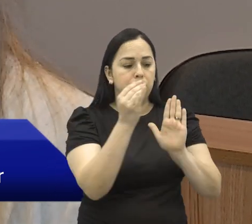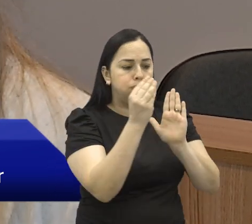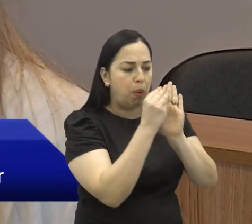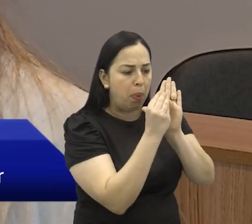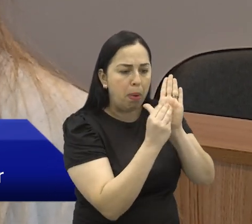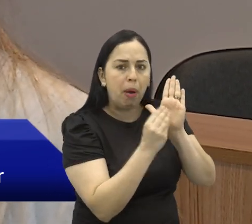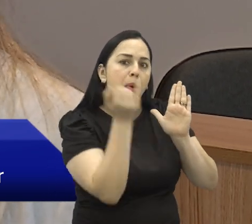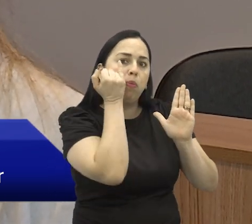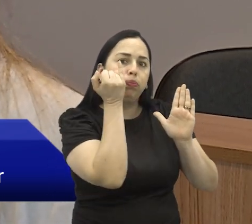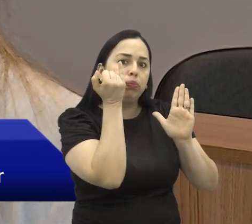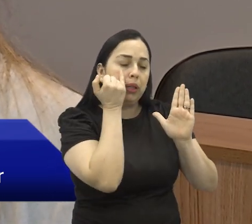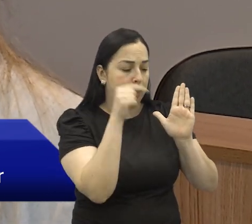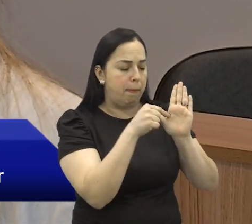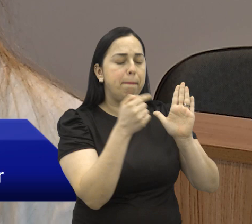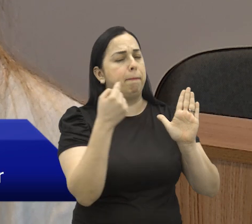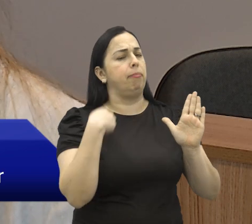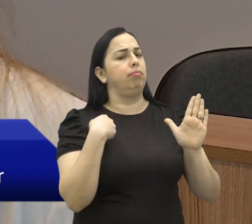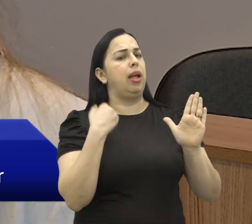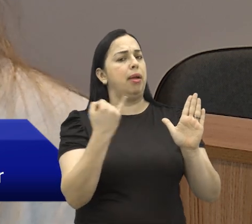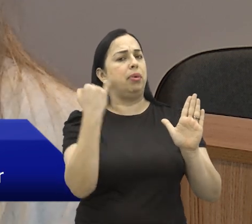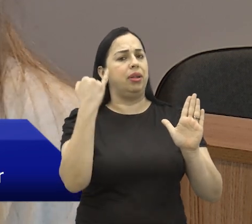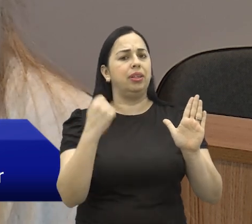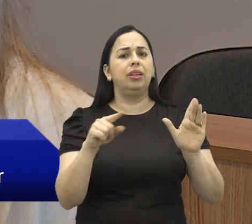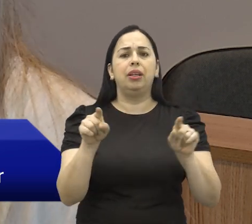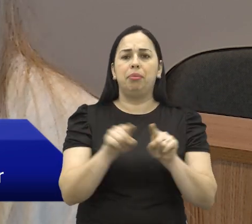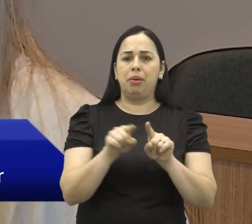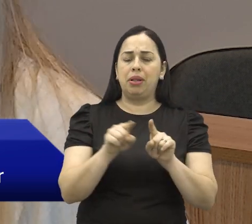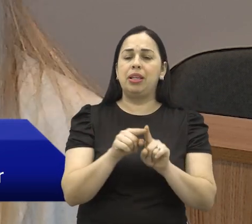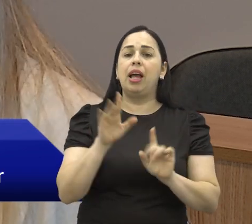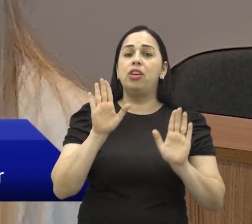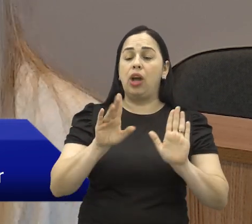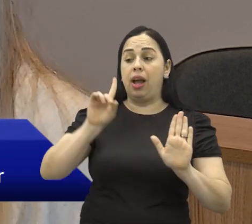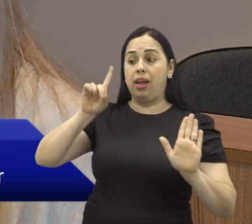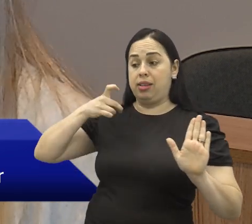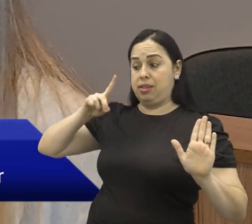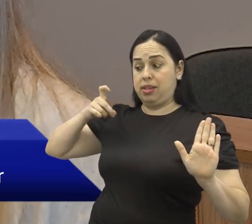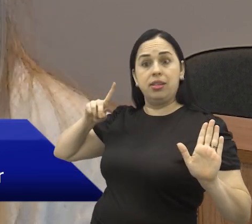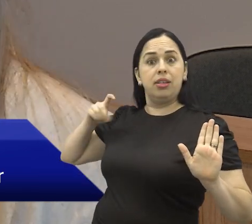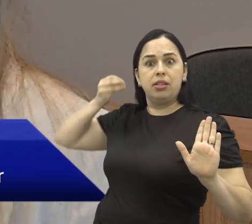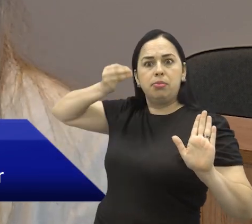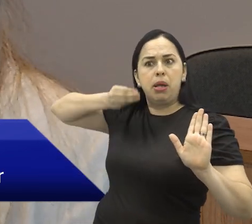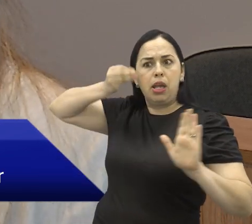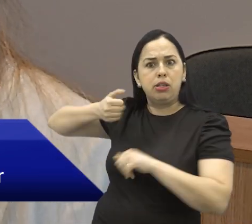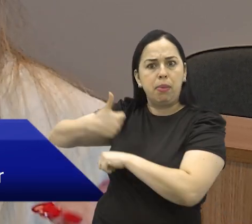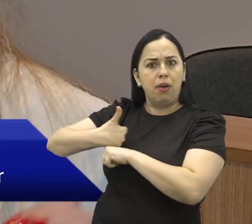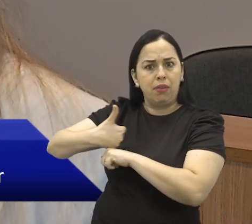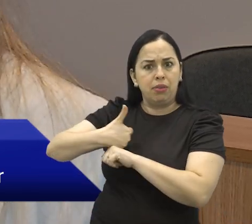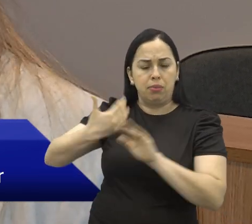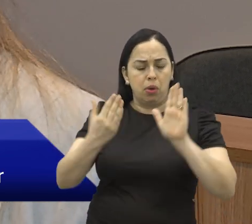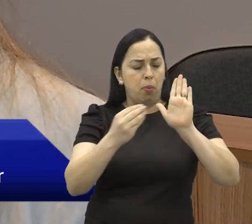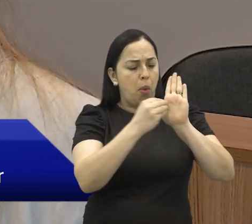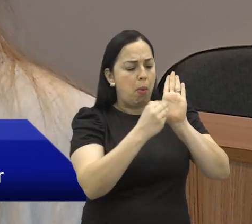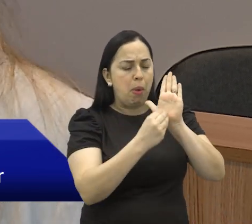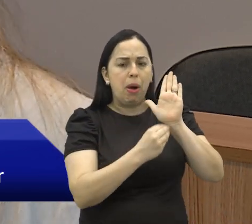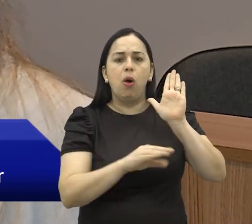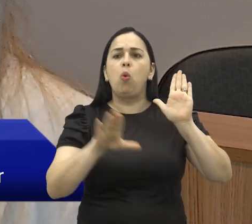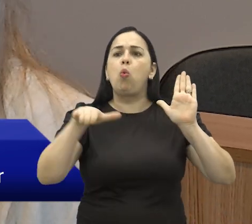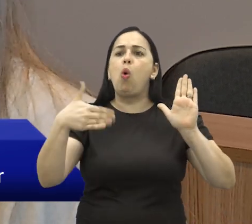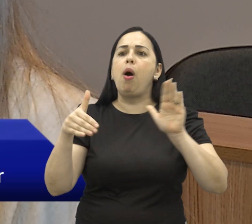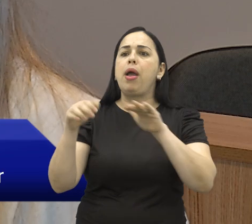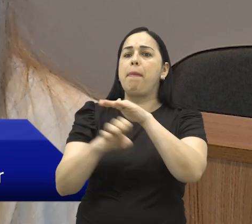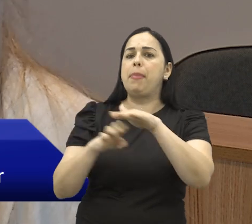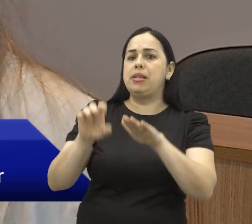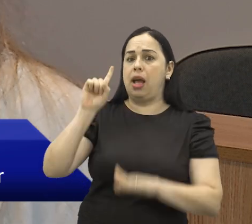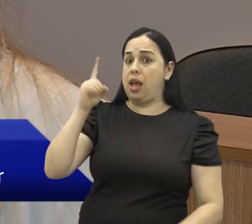conseguirem, né? E achar importante. E o mais relevante são as experiências profissionais. Então, colocar todas as empresas com que o